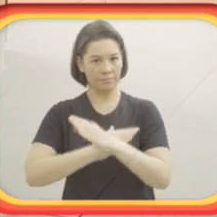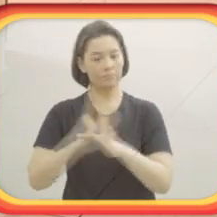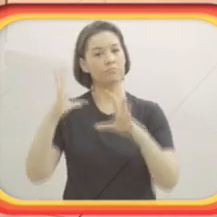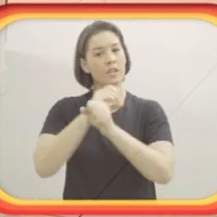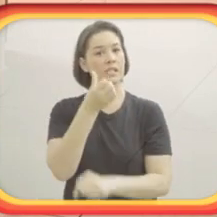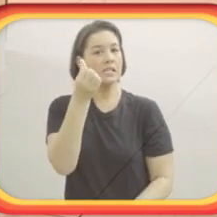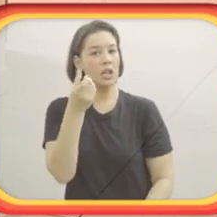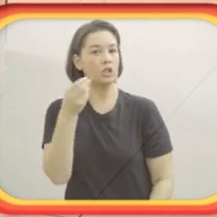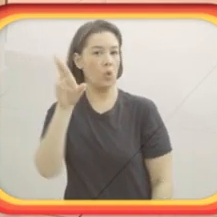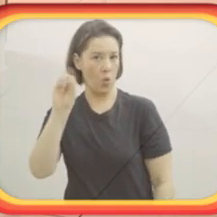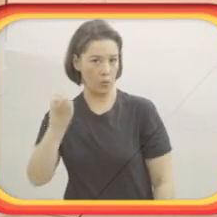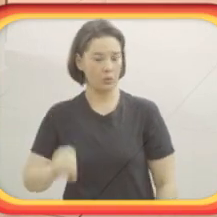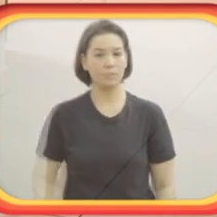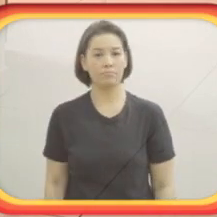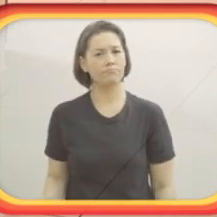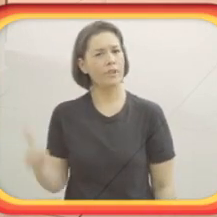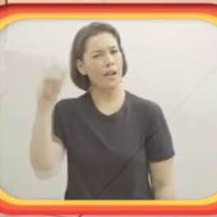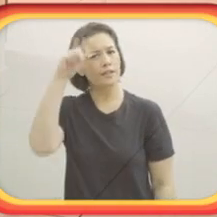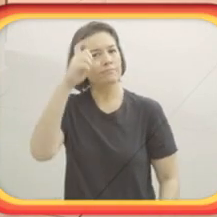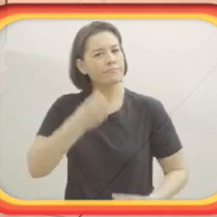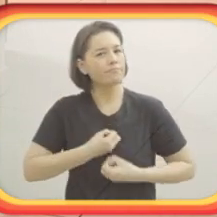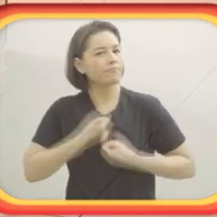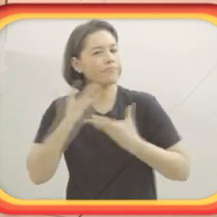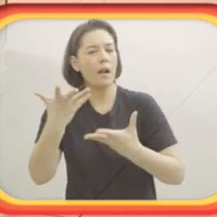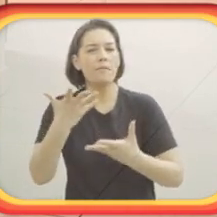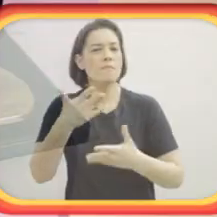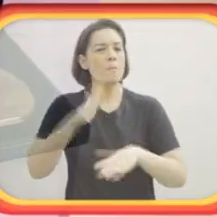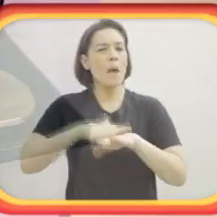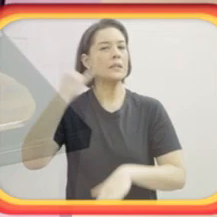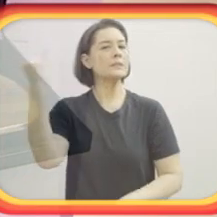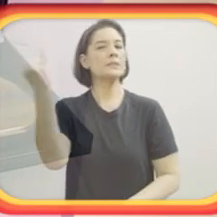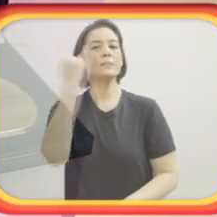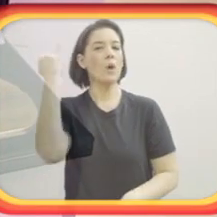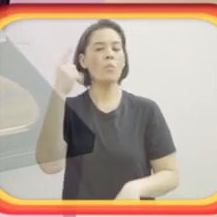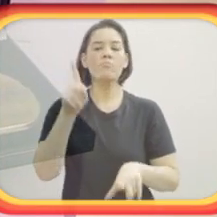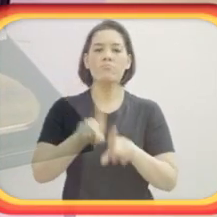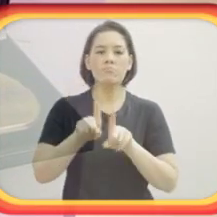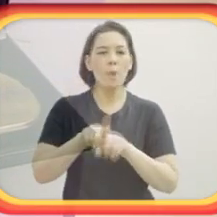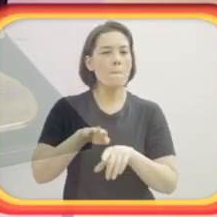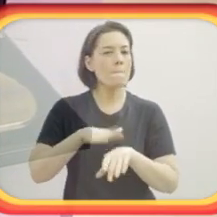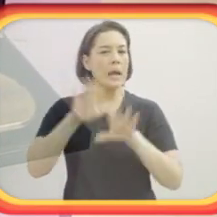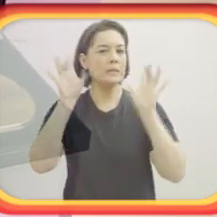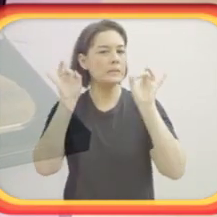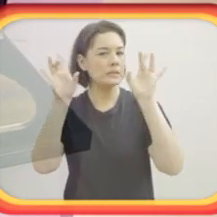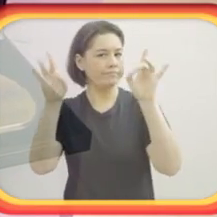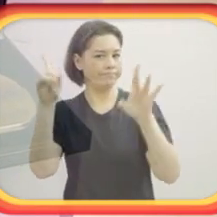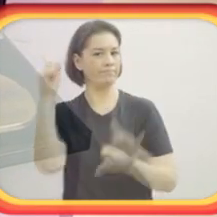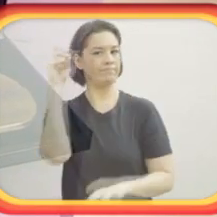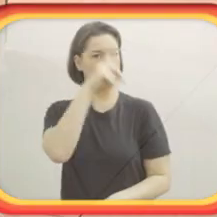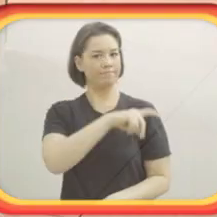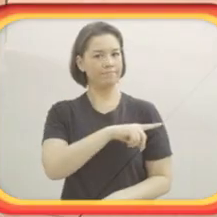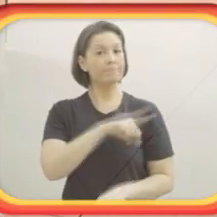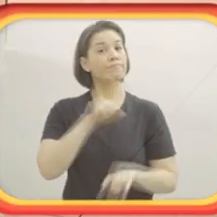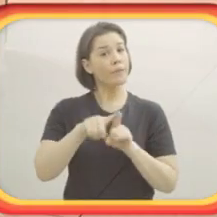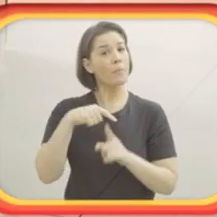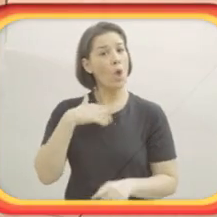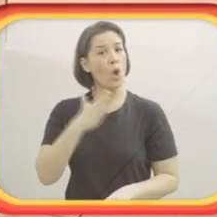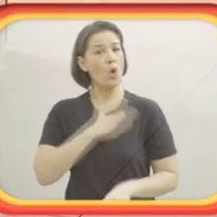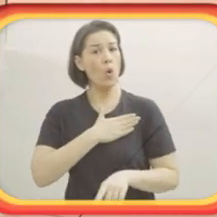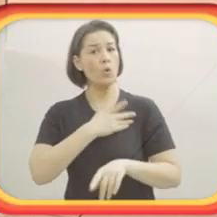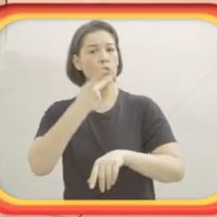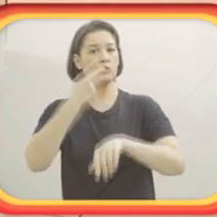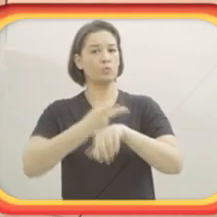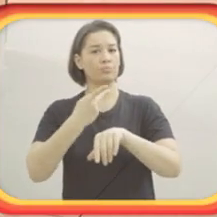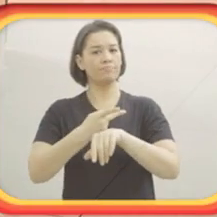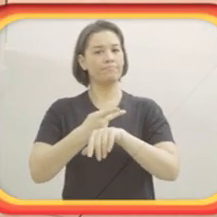Difícil falar qual é mais importante, qual é mais especial, mas também gosto muito de falar do Laurius, que é o Oscar